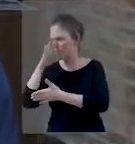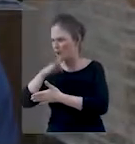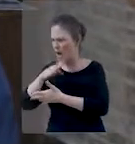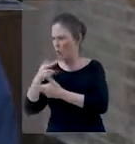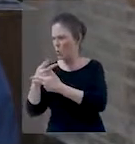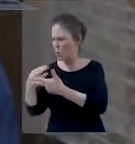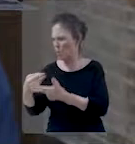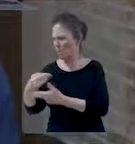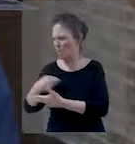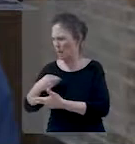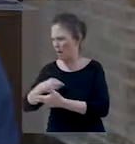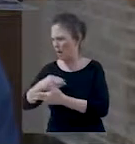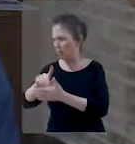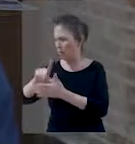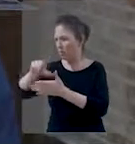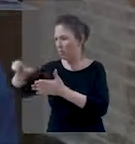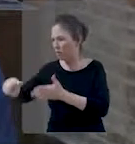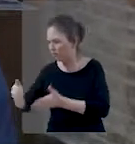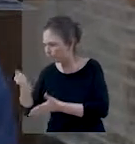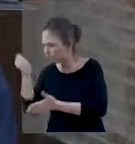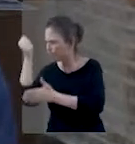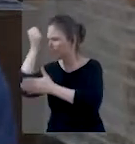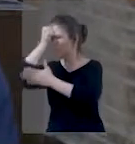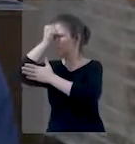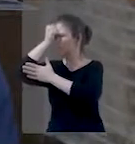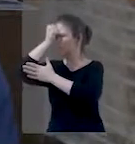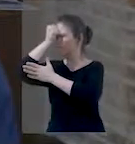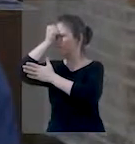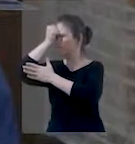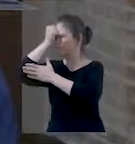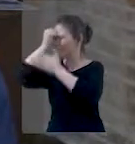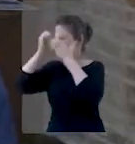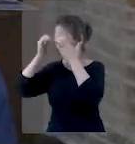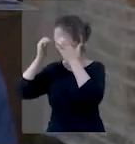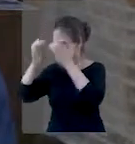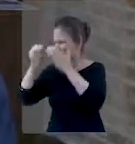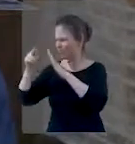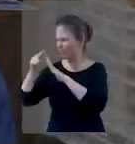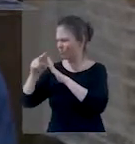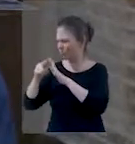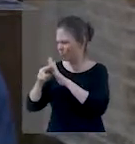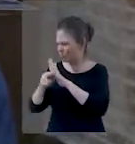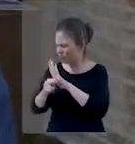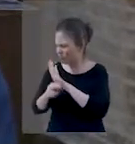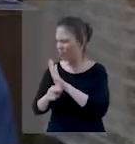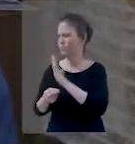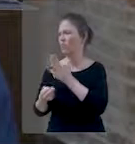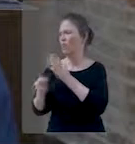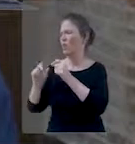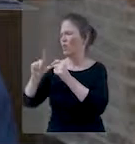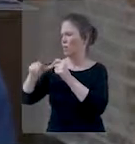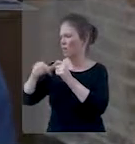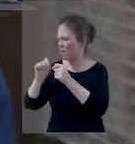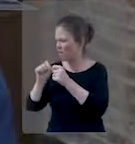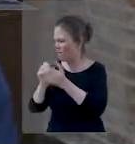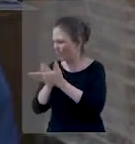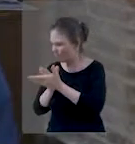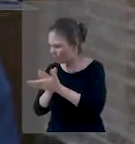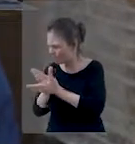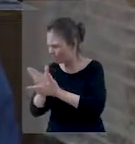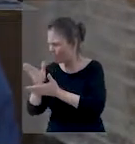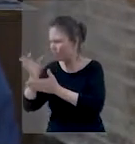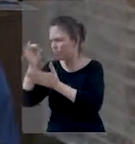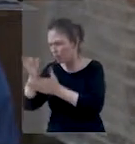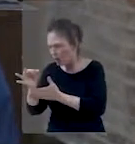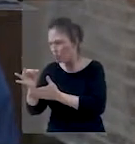se arrepender de todos os pecados que cometeu e guardar todos os seus estatutos, os meus estatutos e